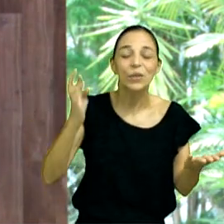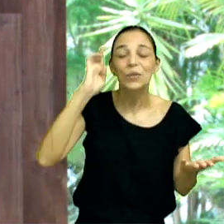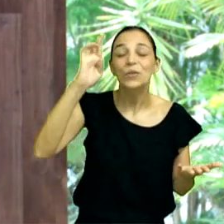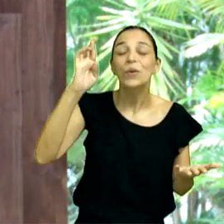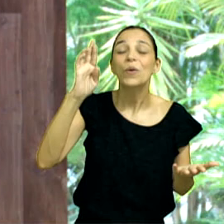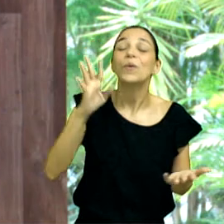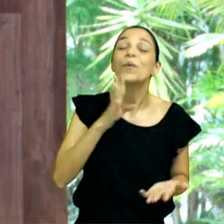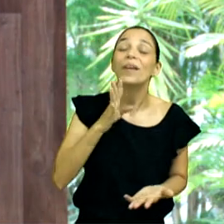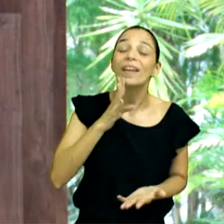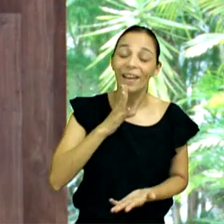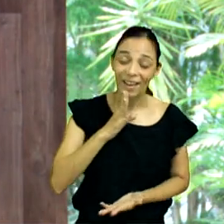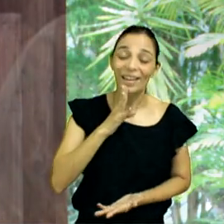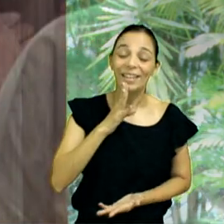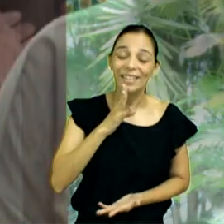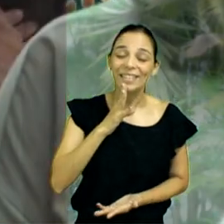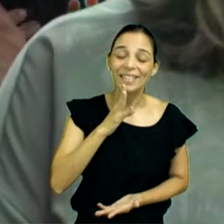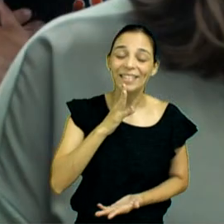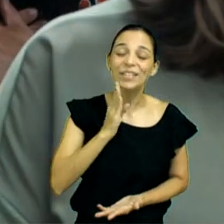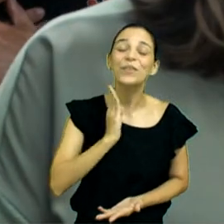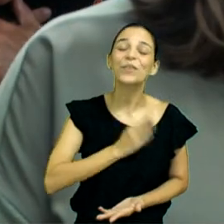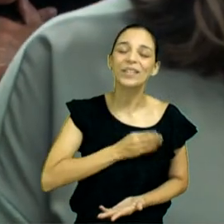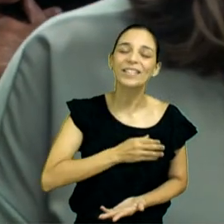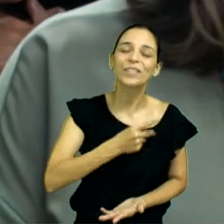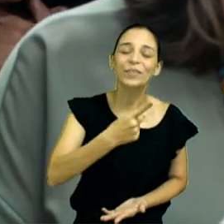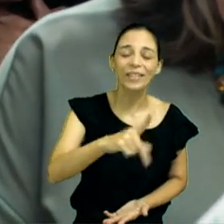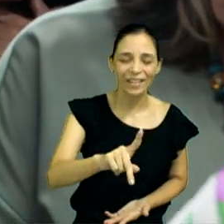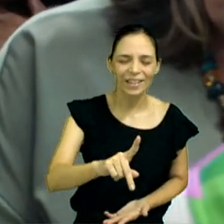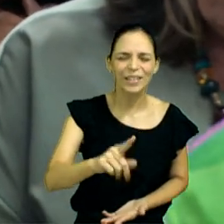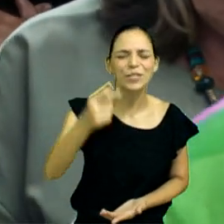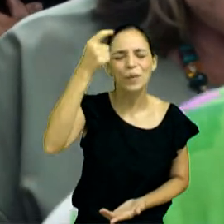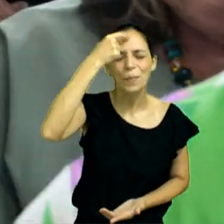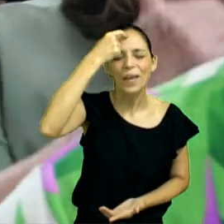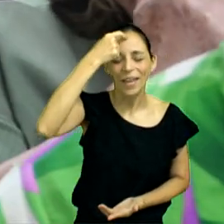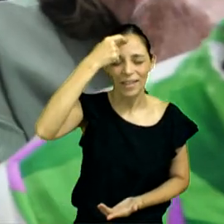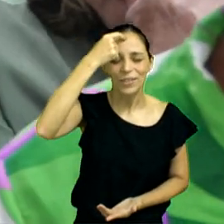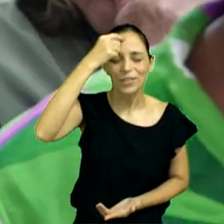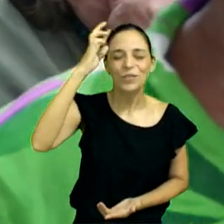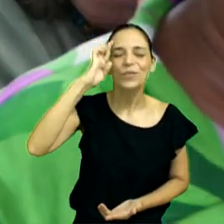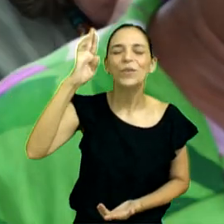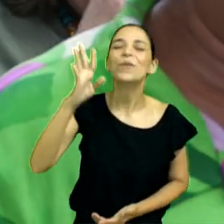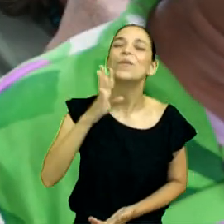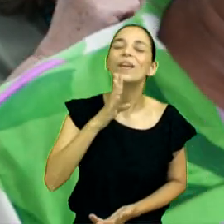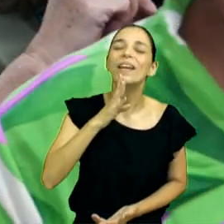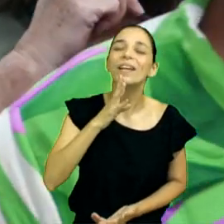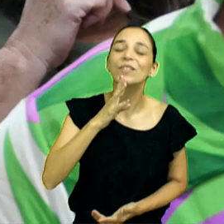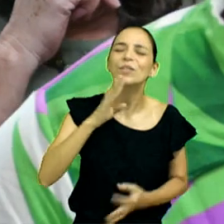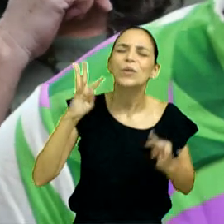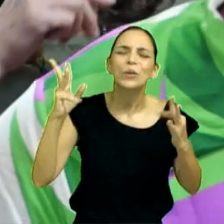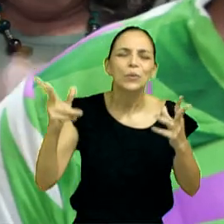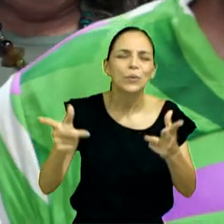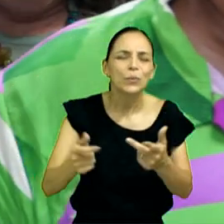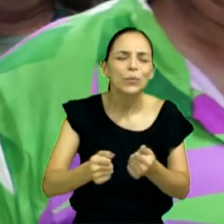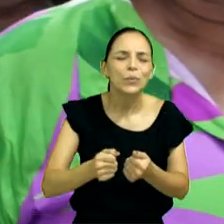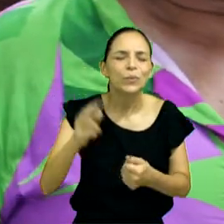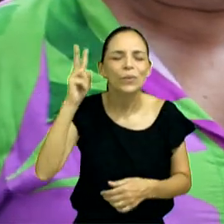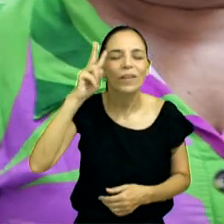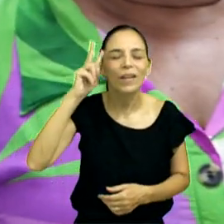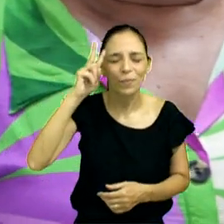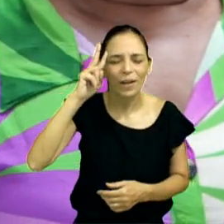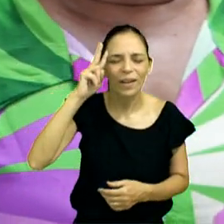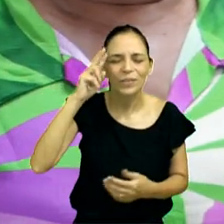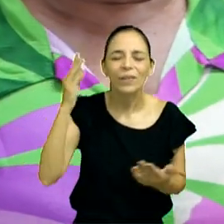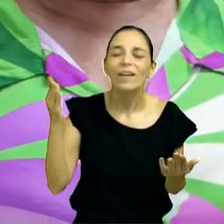sinceridade, e tudo aquilo, que está passando, agora na sua mente, tudo aquilo, que está sendo lembrado, que seja